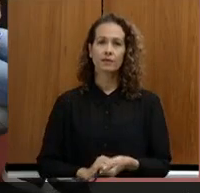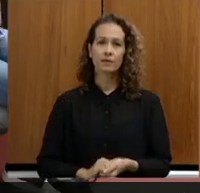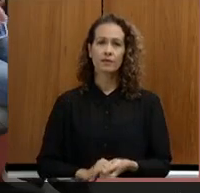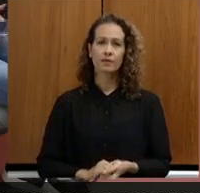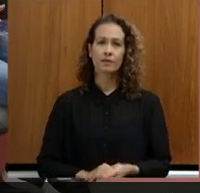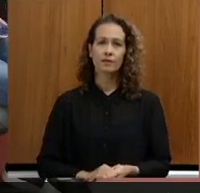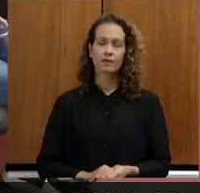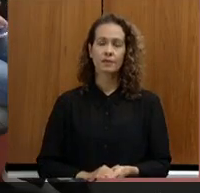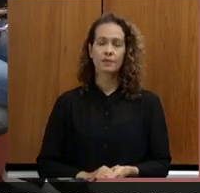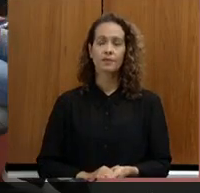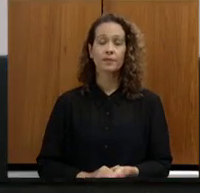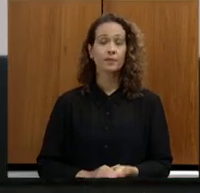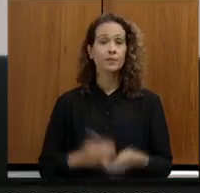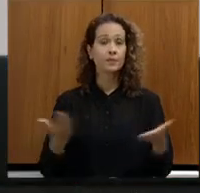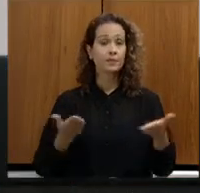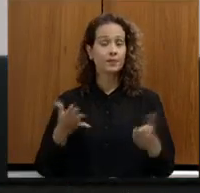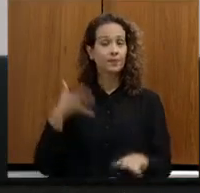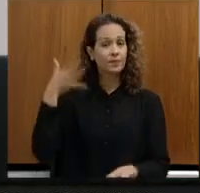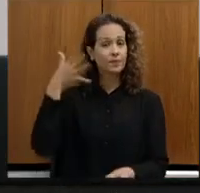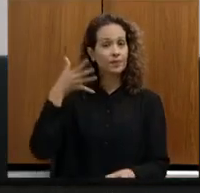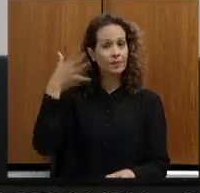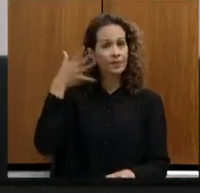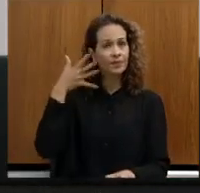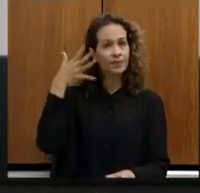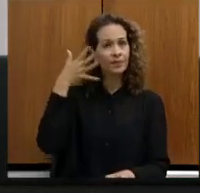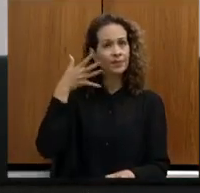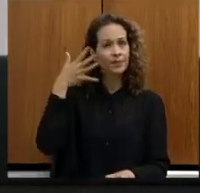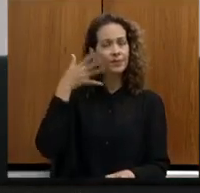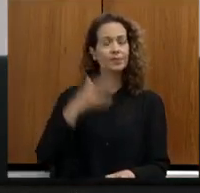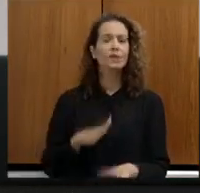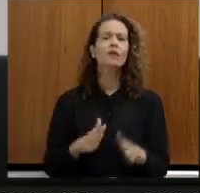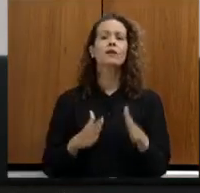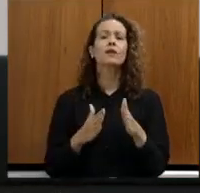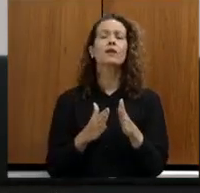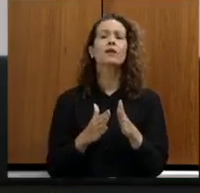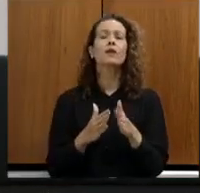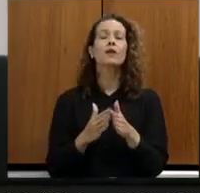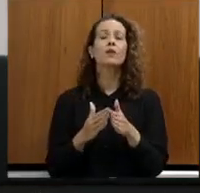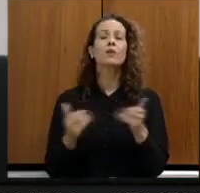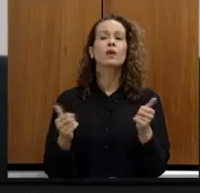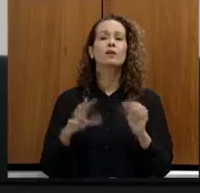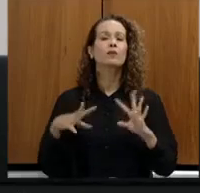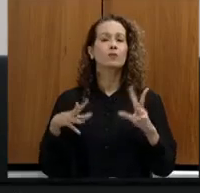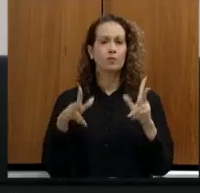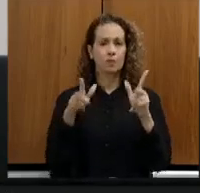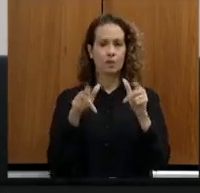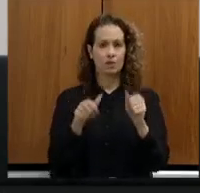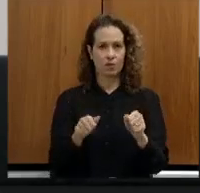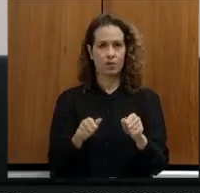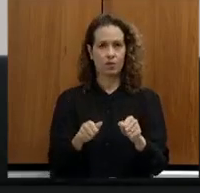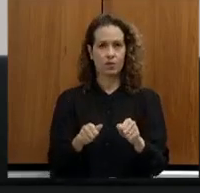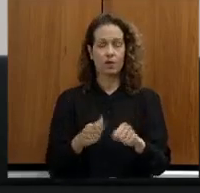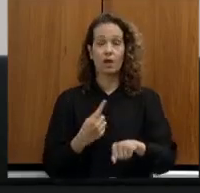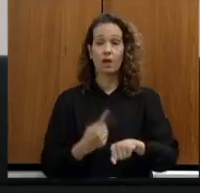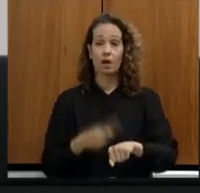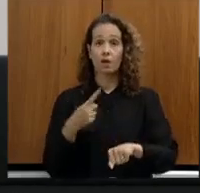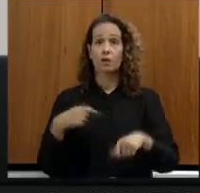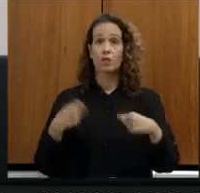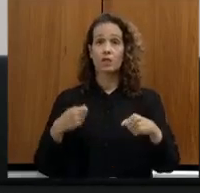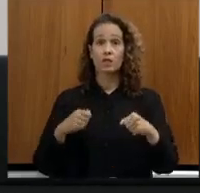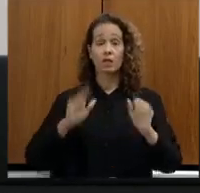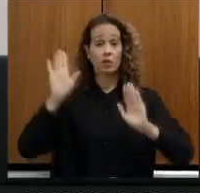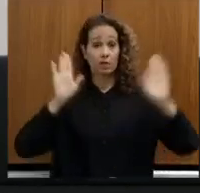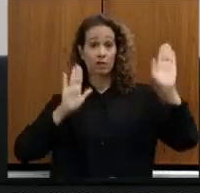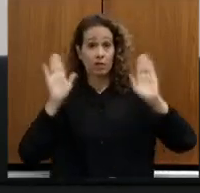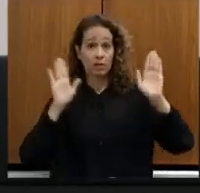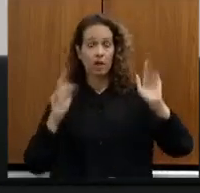passo a palavra eu peço eu peço para todo mundo a hora que precisar de se manifestar pode